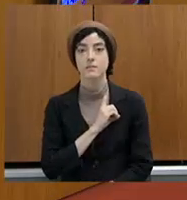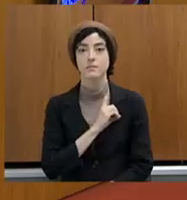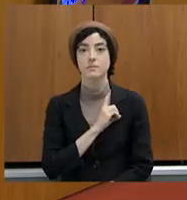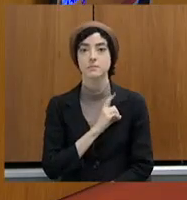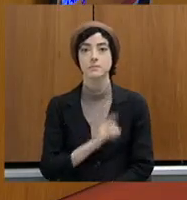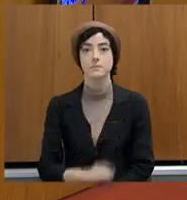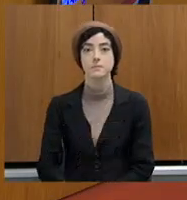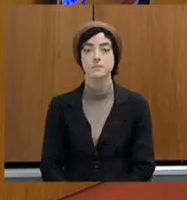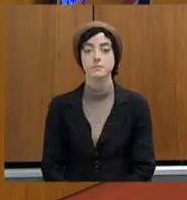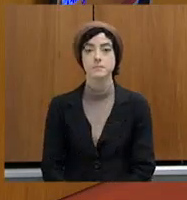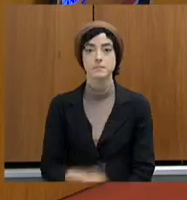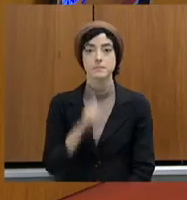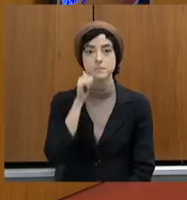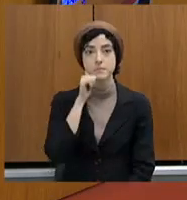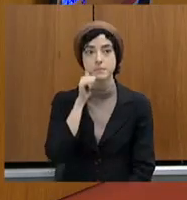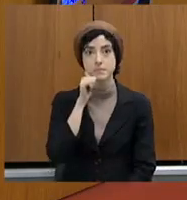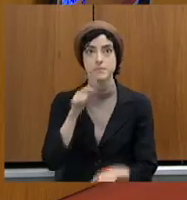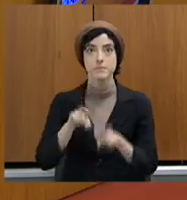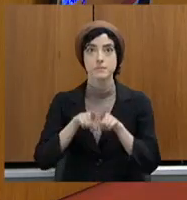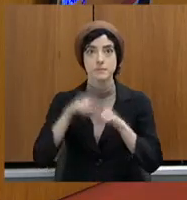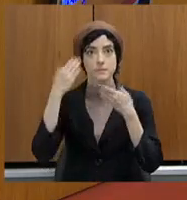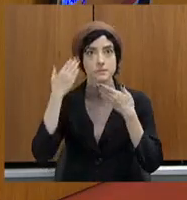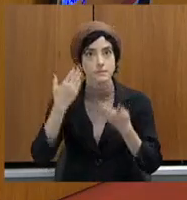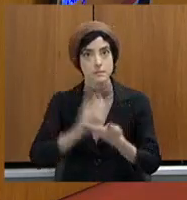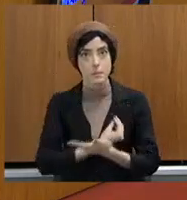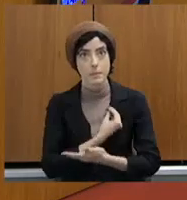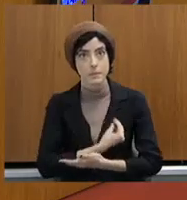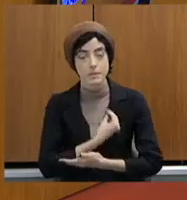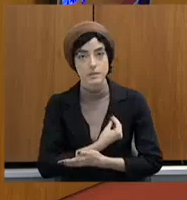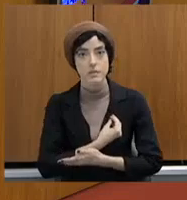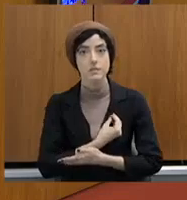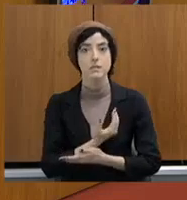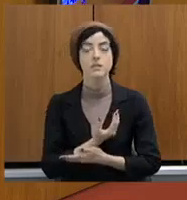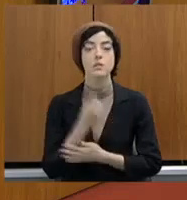também registramos a presença do doutor Samir, também acompanha os trabalhos.